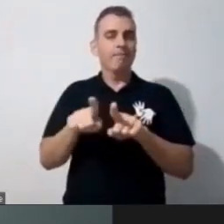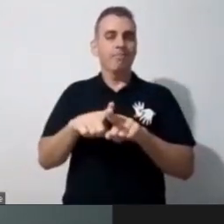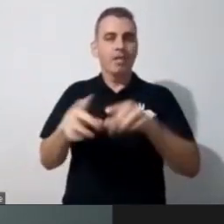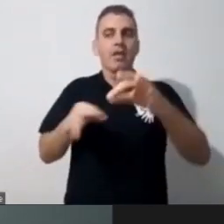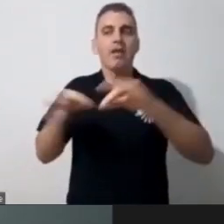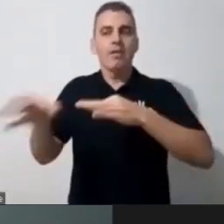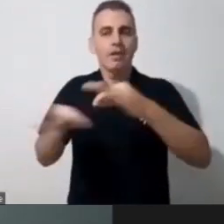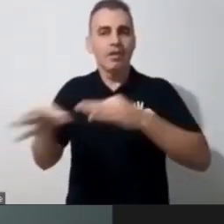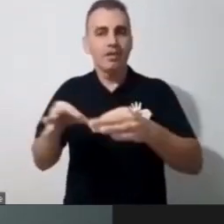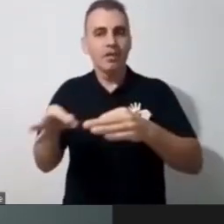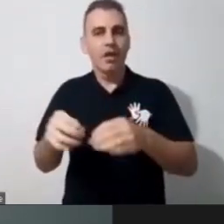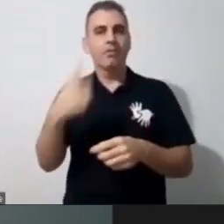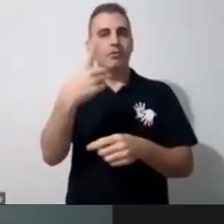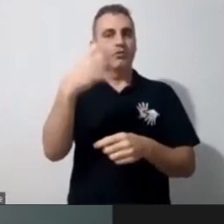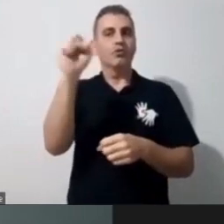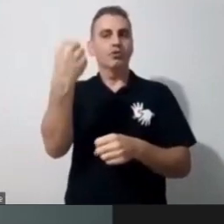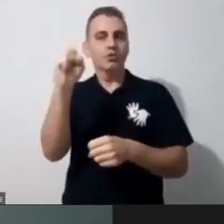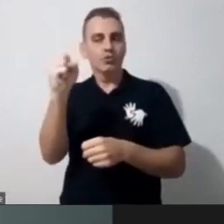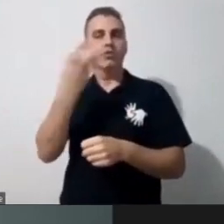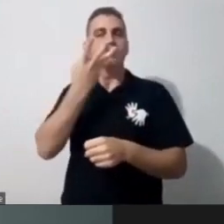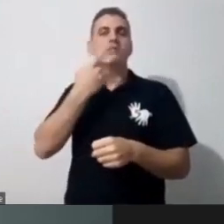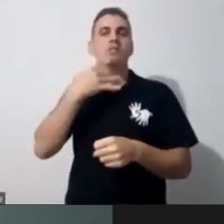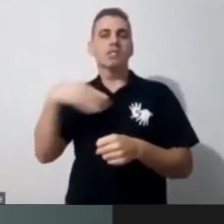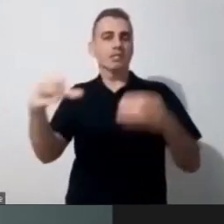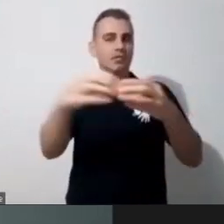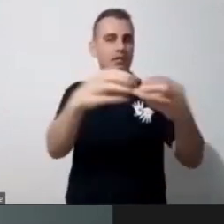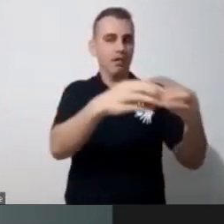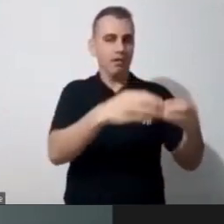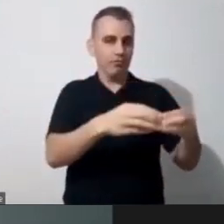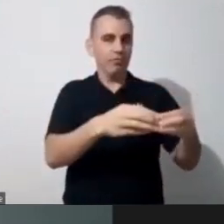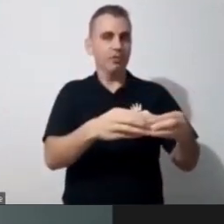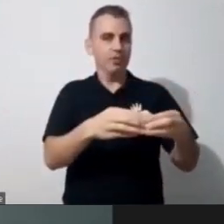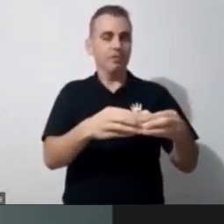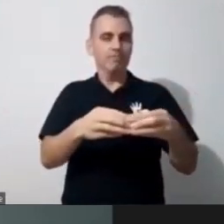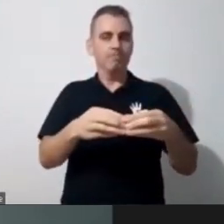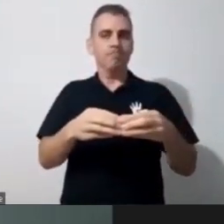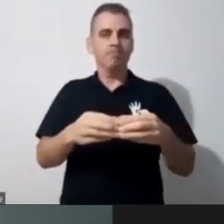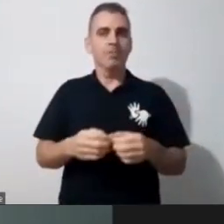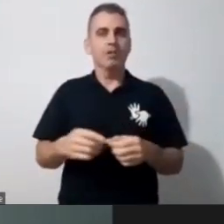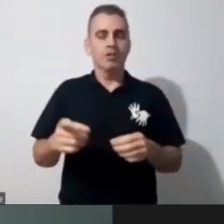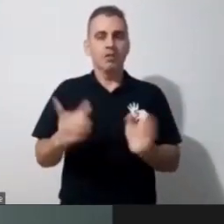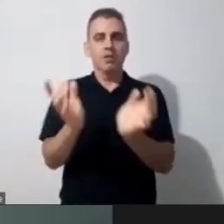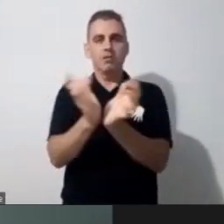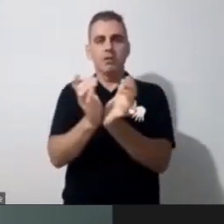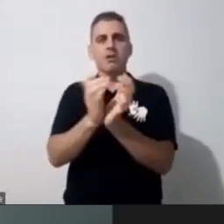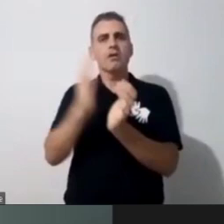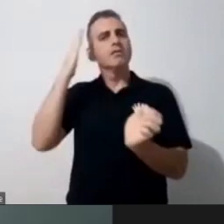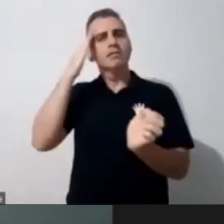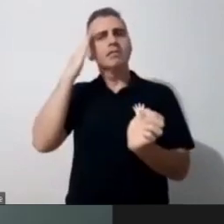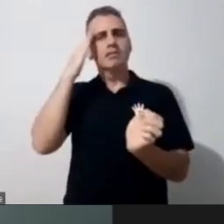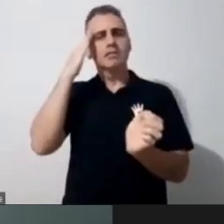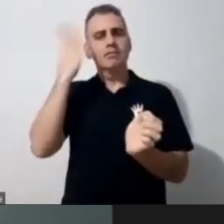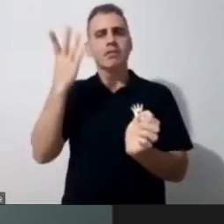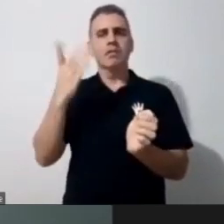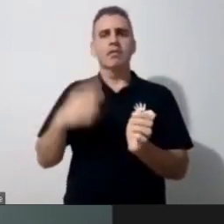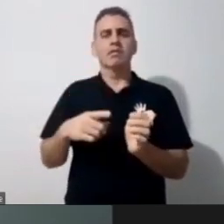18 crianças daquela turma, né? Então, acho que as gurias trazem muito bem assim, a questão do planejamento nesse